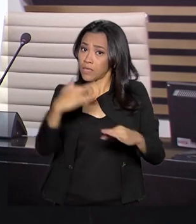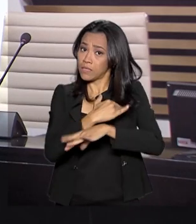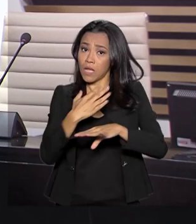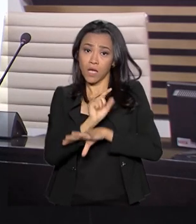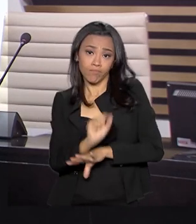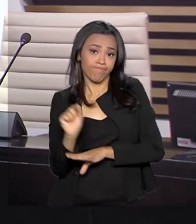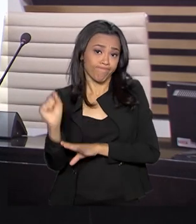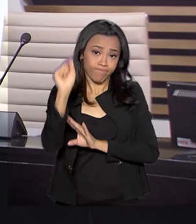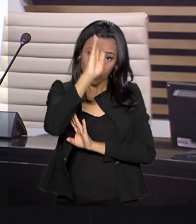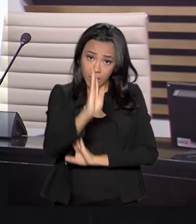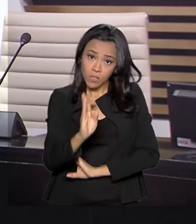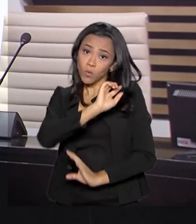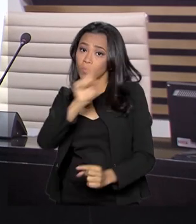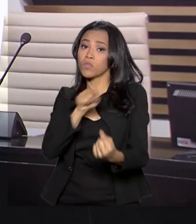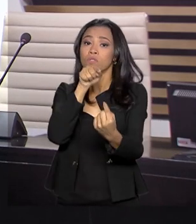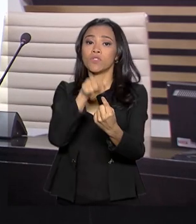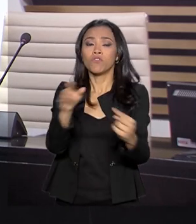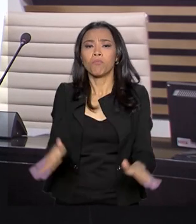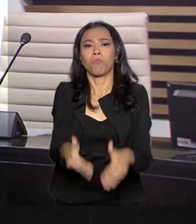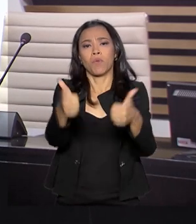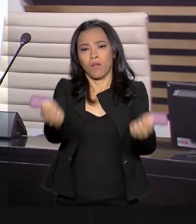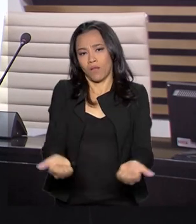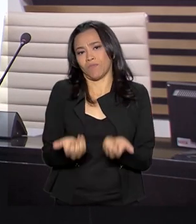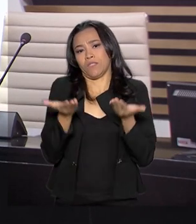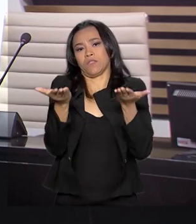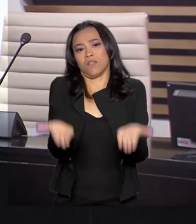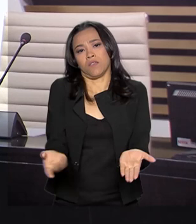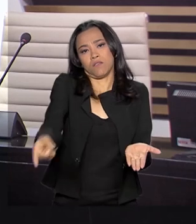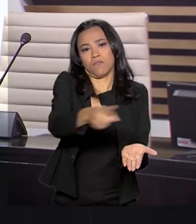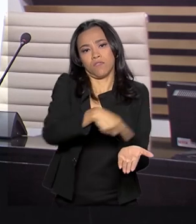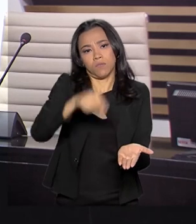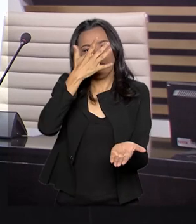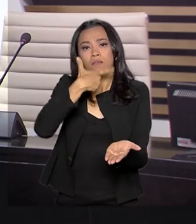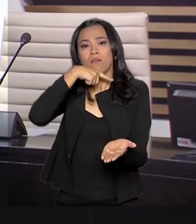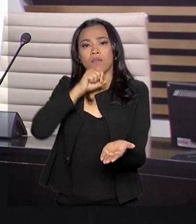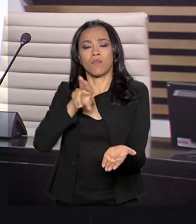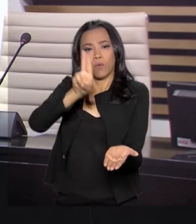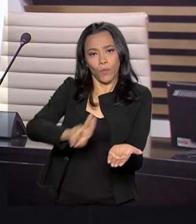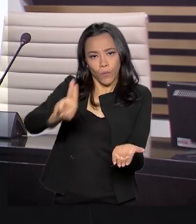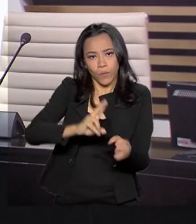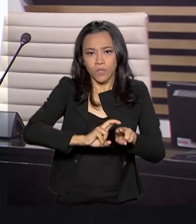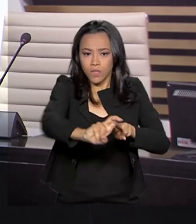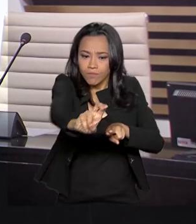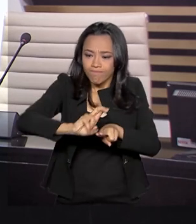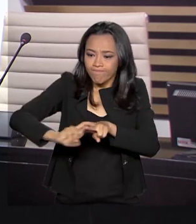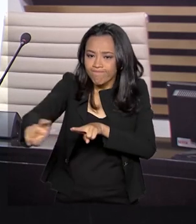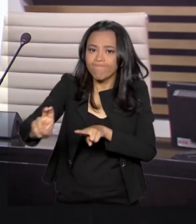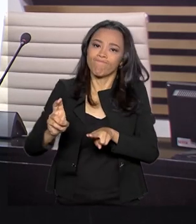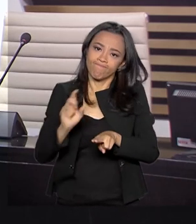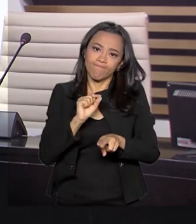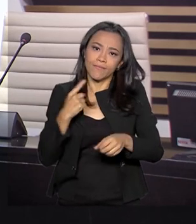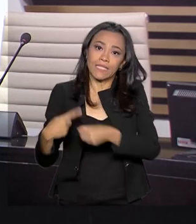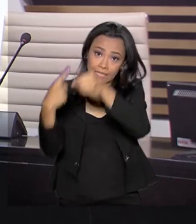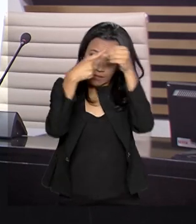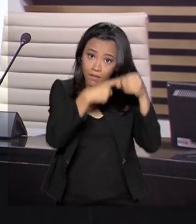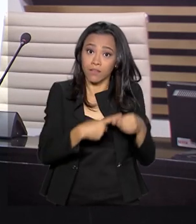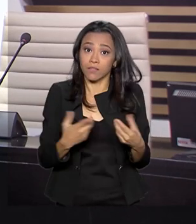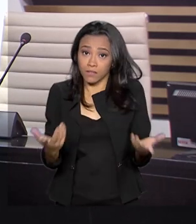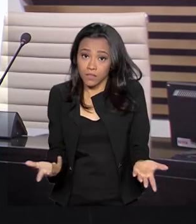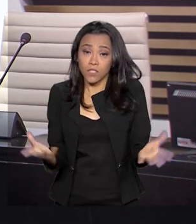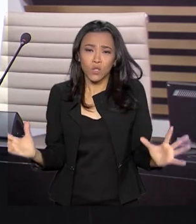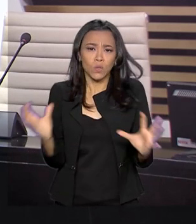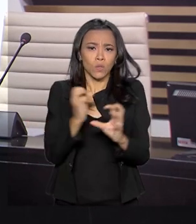com o objetivo de melhorar a prestação de serviço para os usuários de trens metropolitanos. No total,